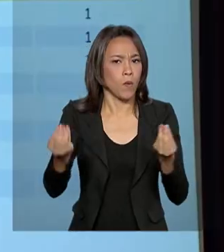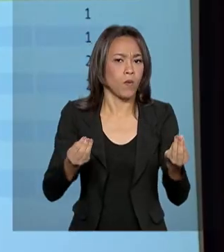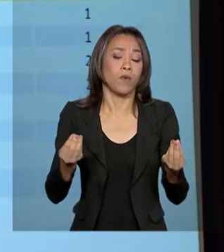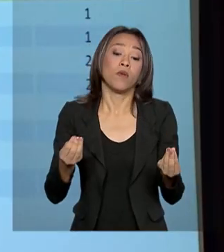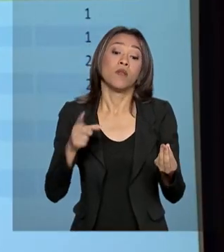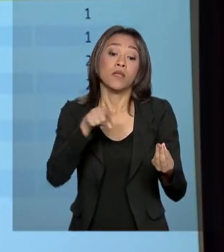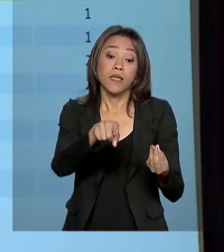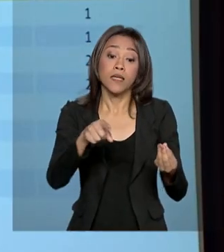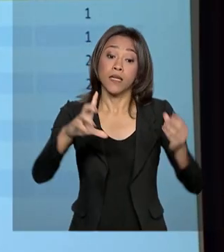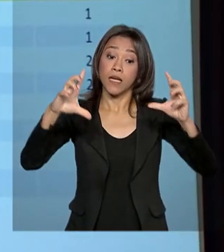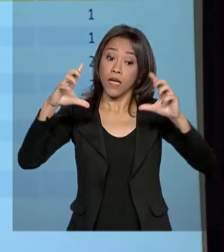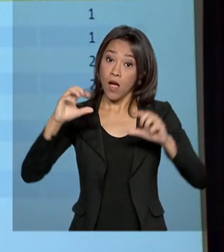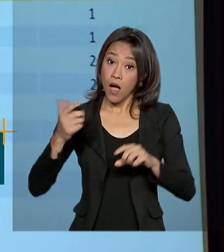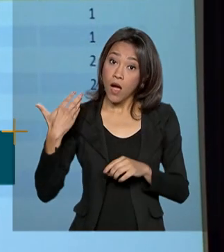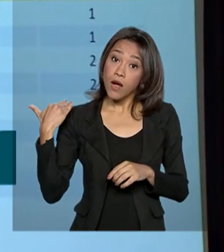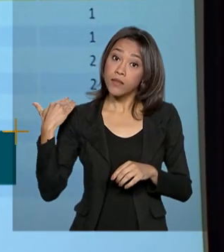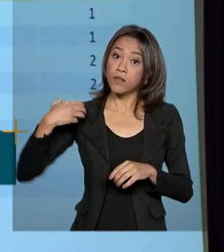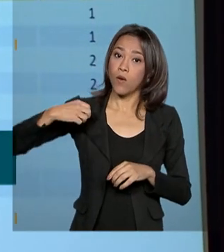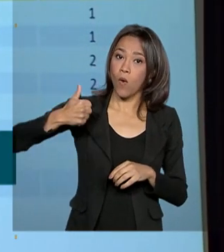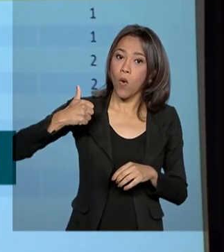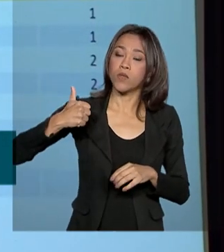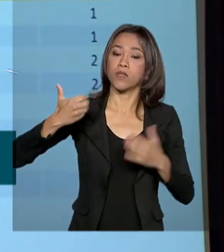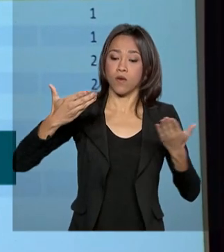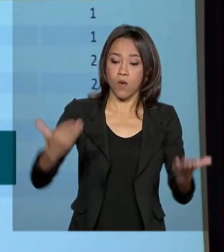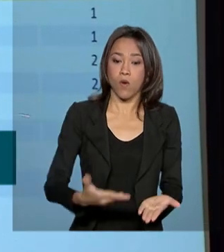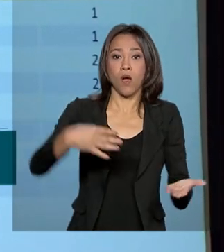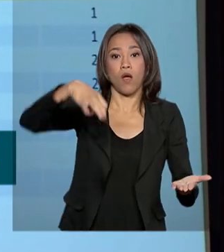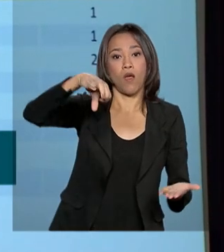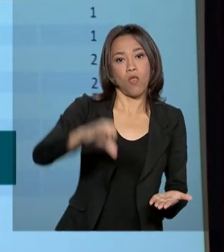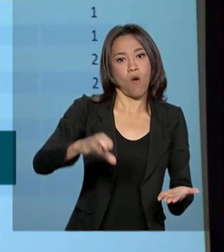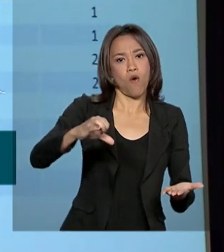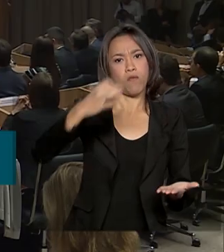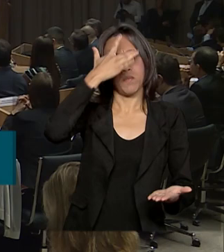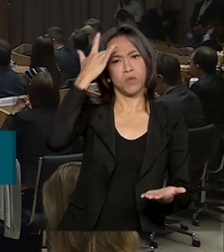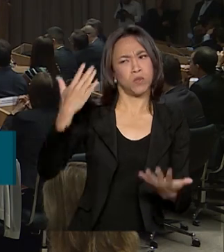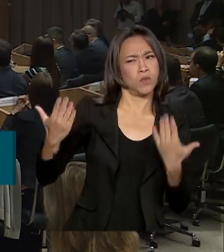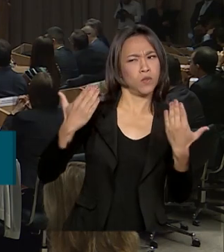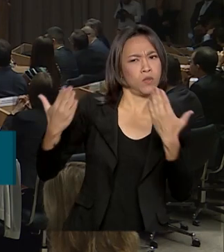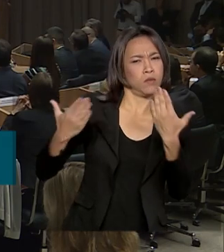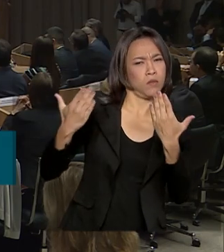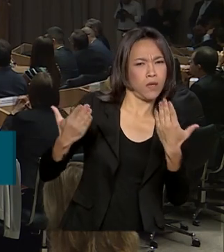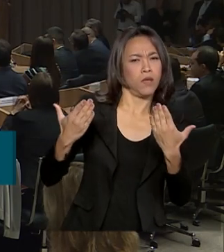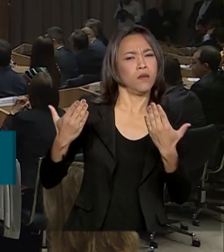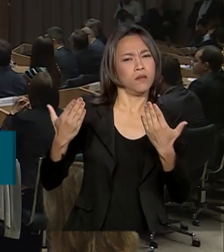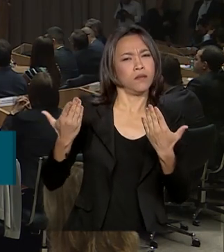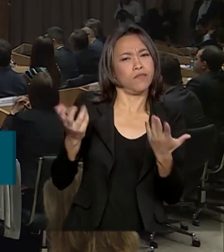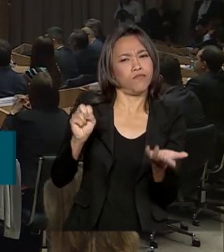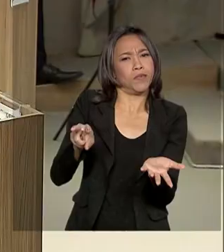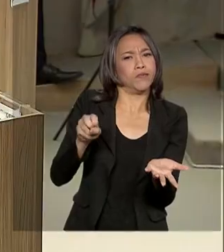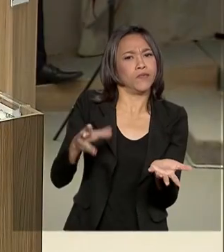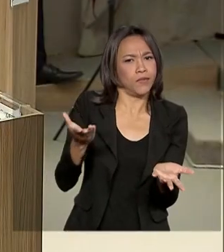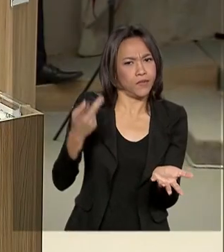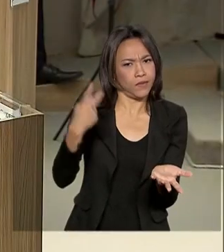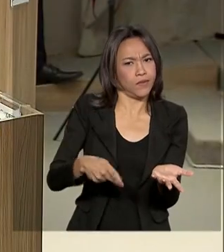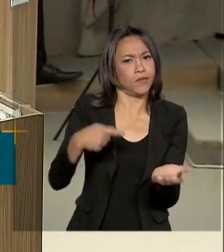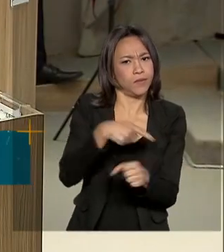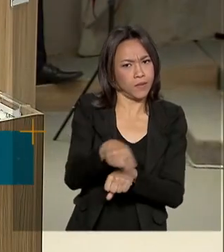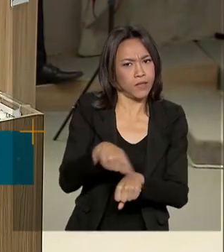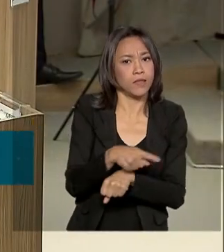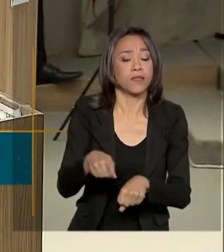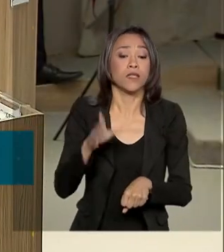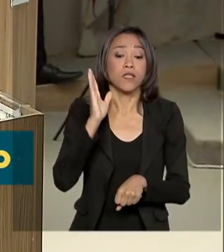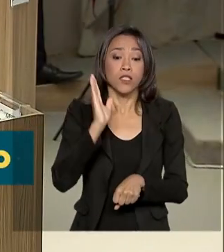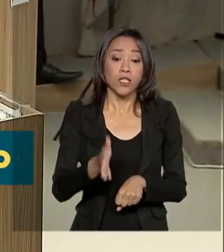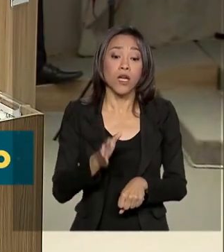informou que caiu de 11 para 9 o número de casos suspeitos de infecção pelo vírus no país. Eles estão